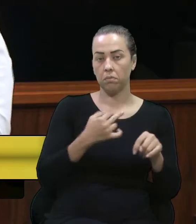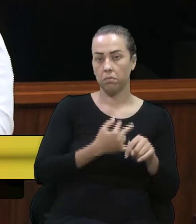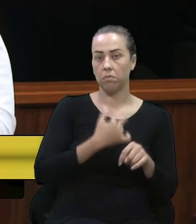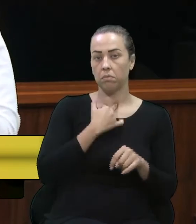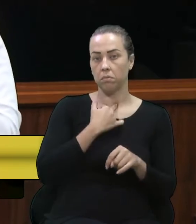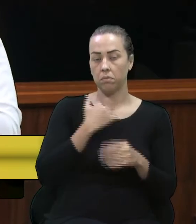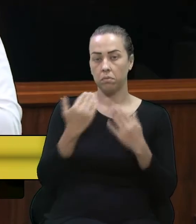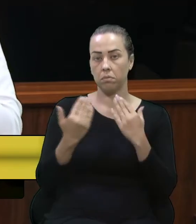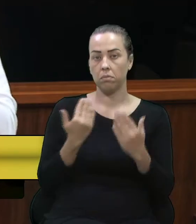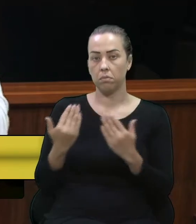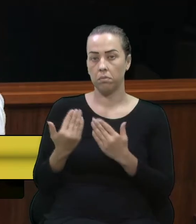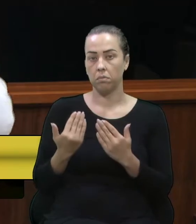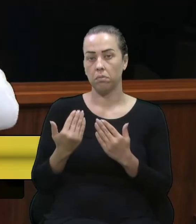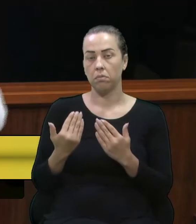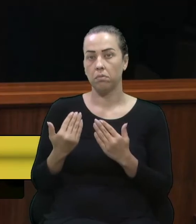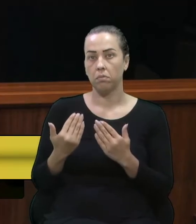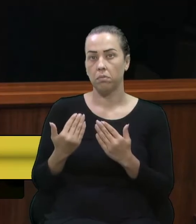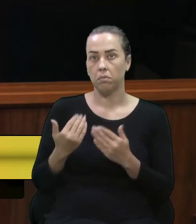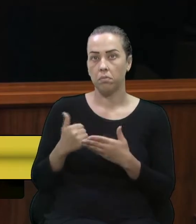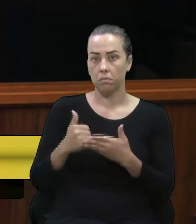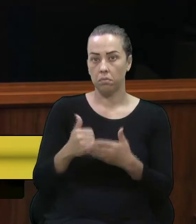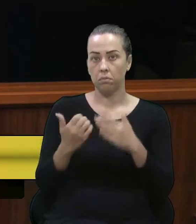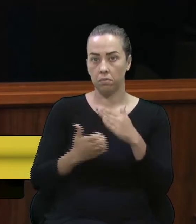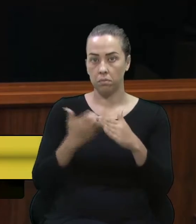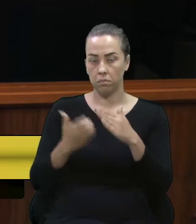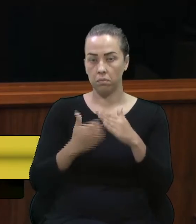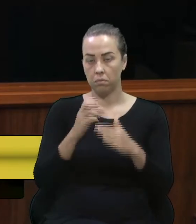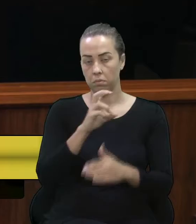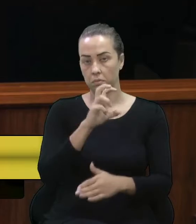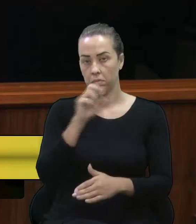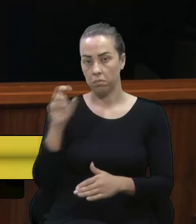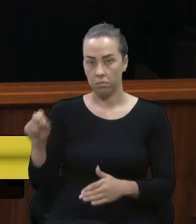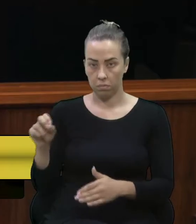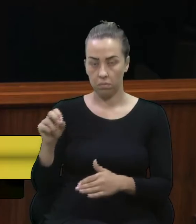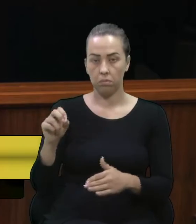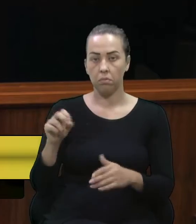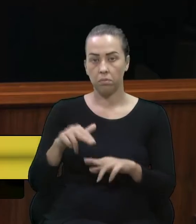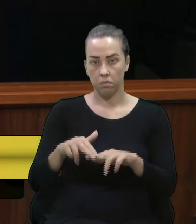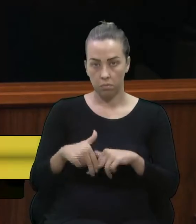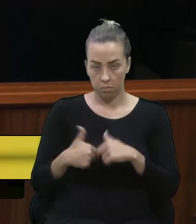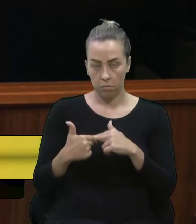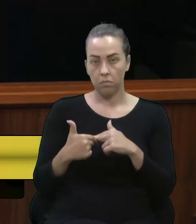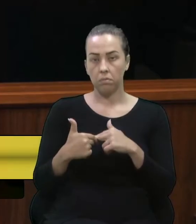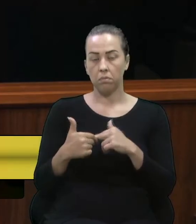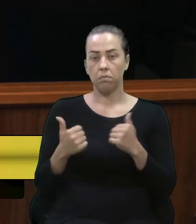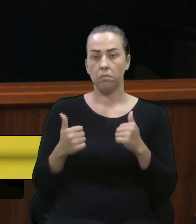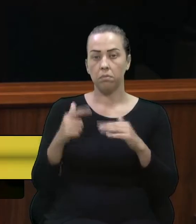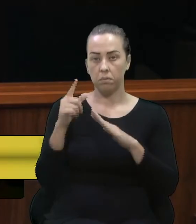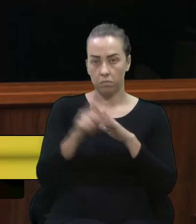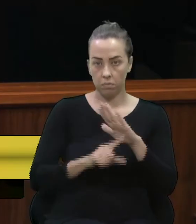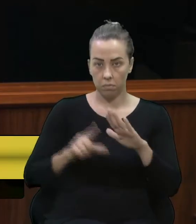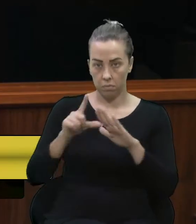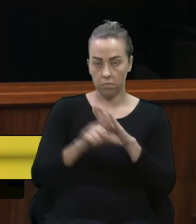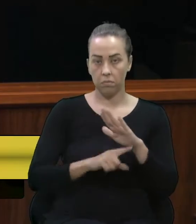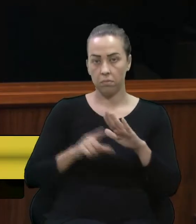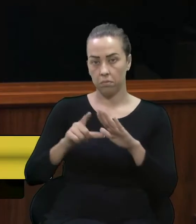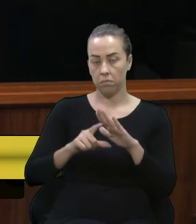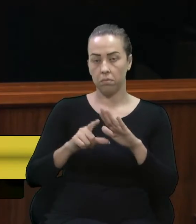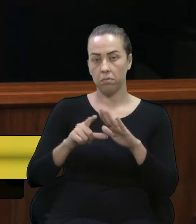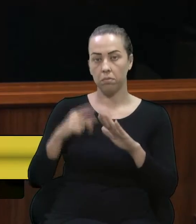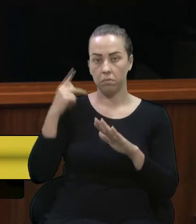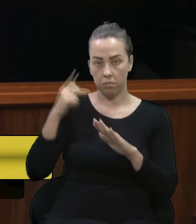comparada e equiparada com uma empresa de 500. Por isso, dá legislação específica de uma